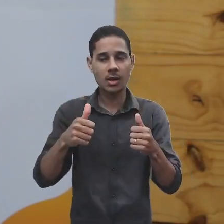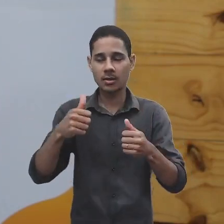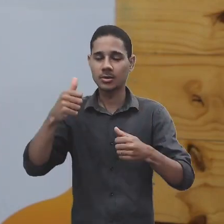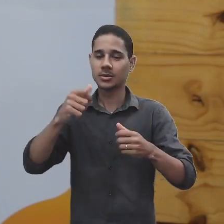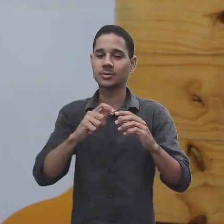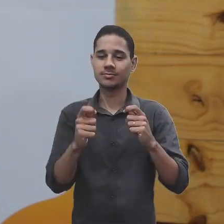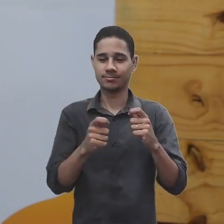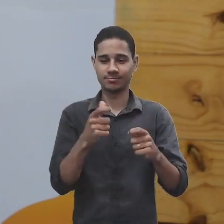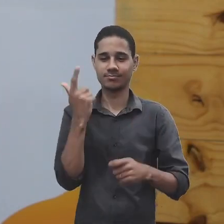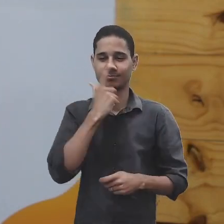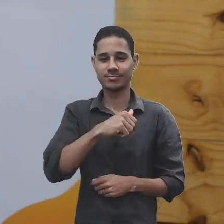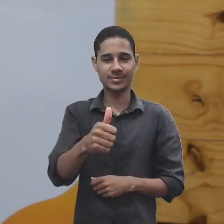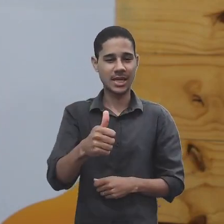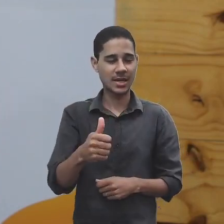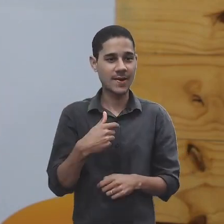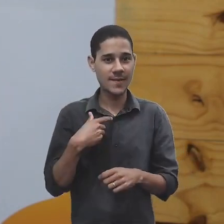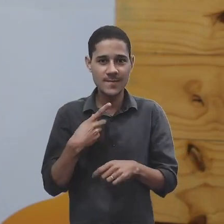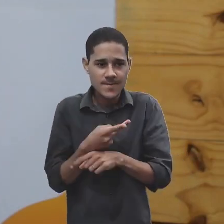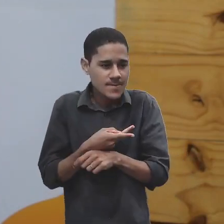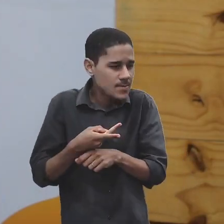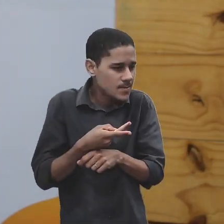esses conhecimentos